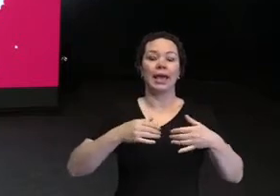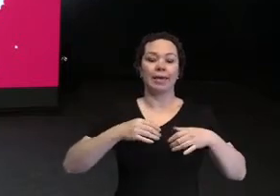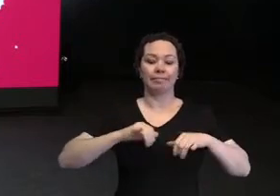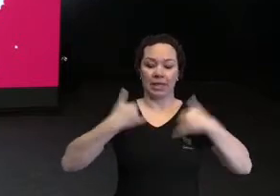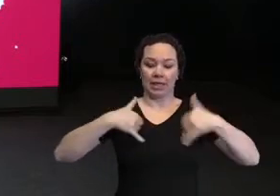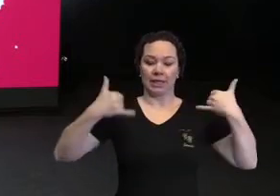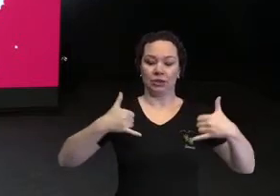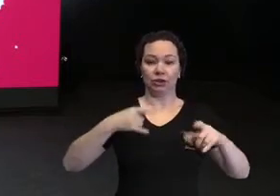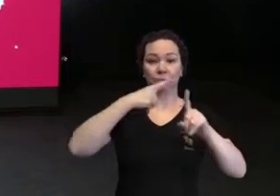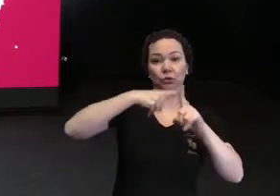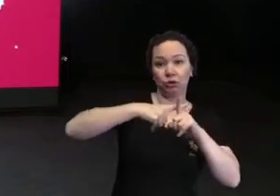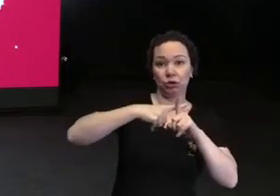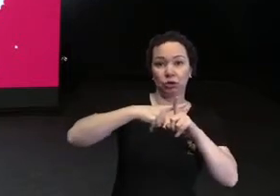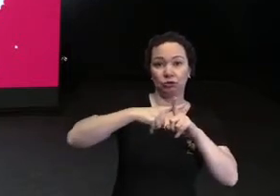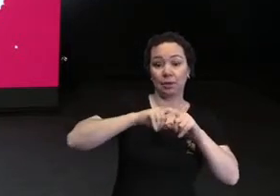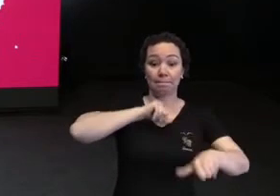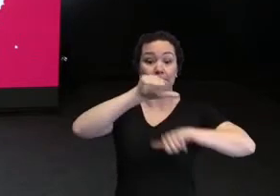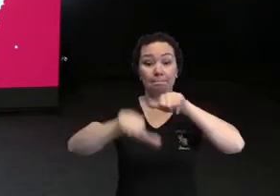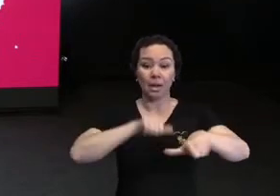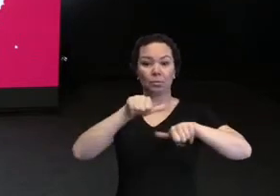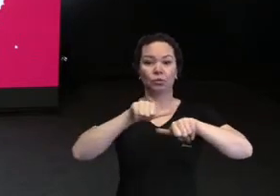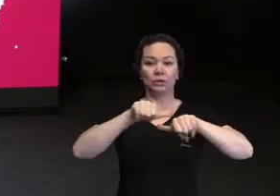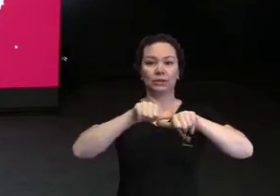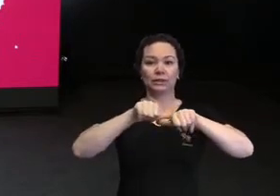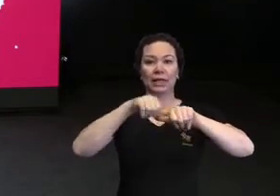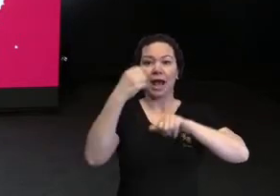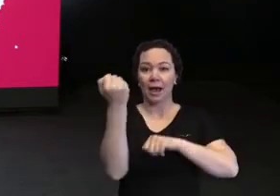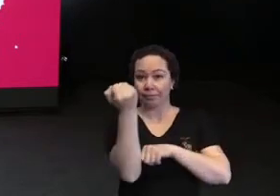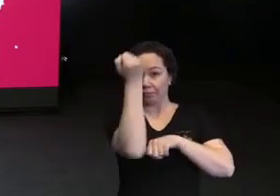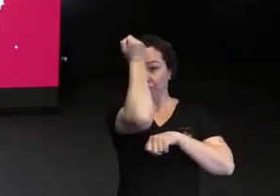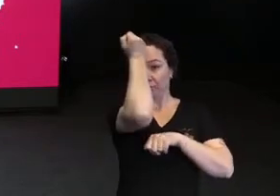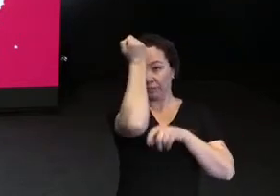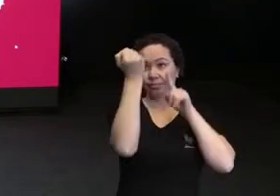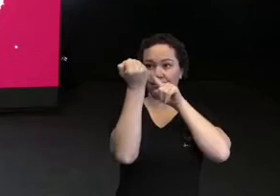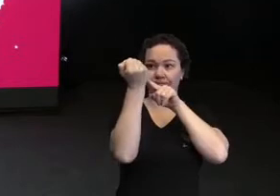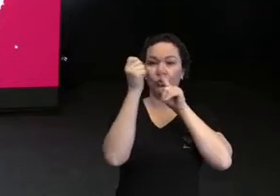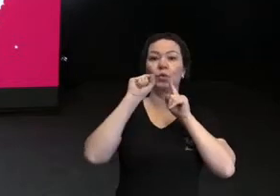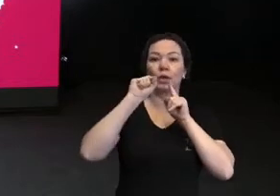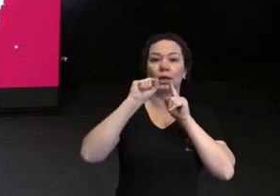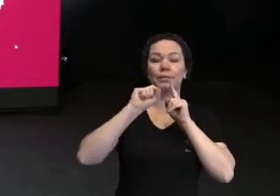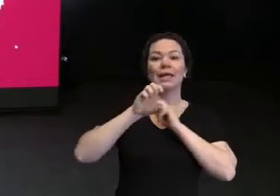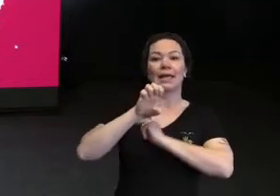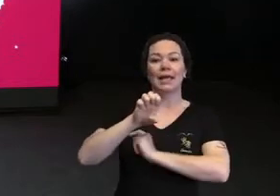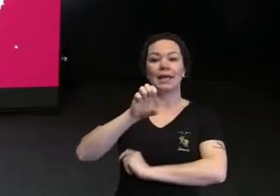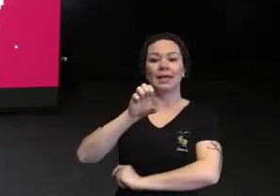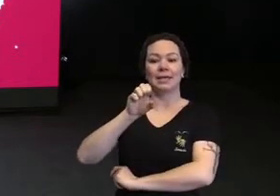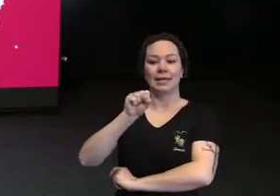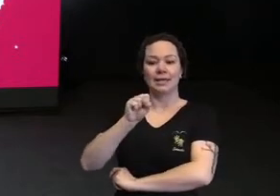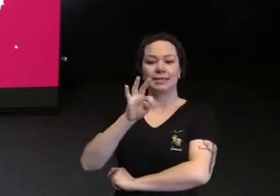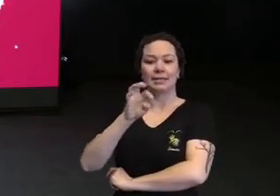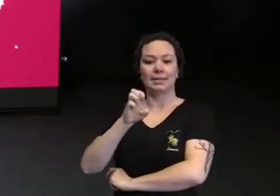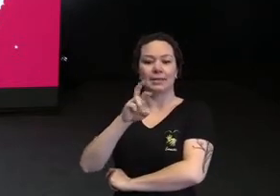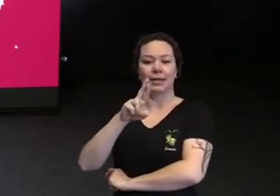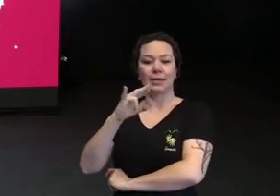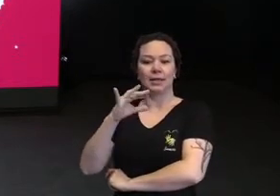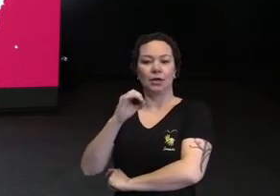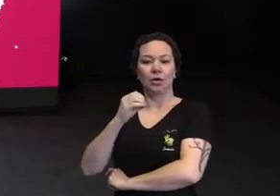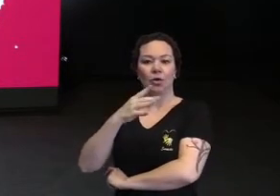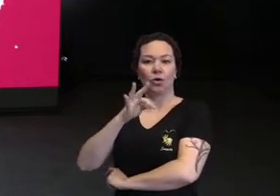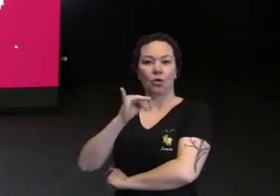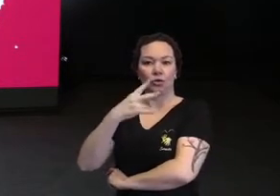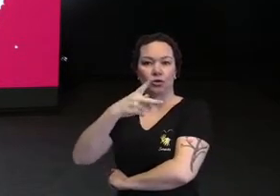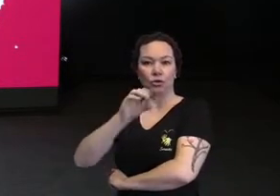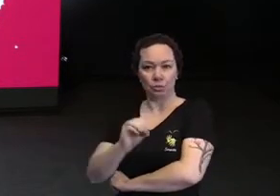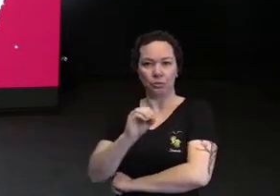todos esses estereótipos que tem sobre a minha pessoa. Porque tem muitos estereótipos sobre o gay, sobre o preto e sobre o favelado. Falei,